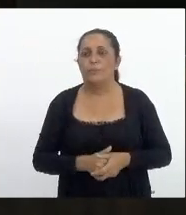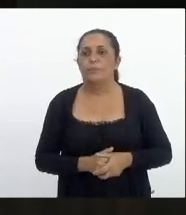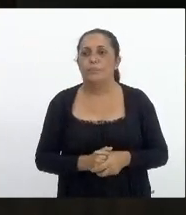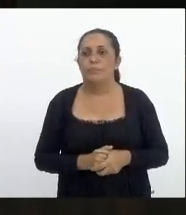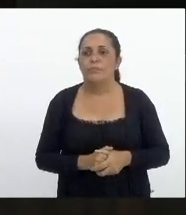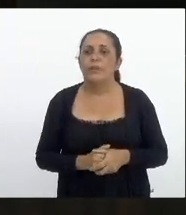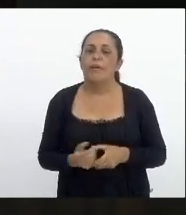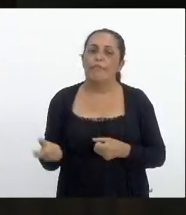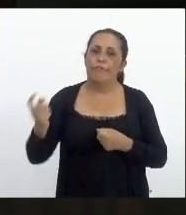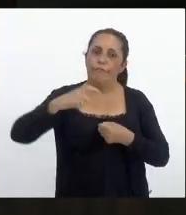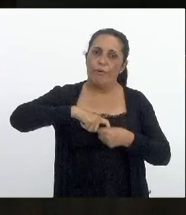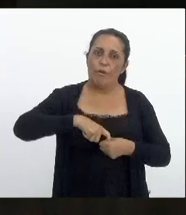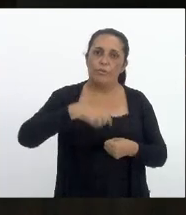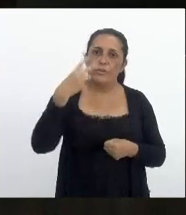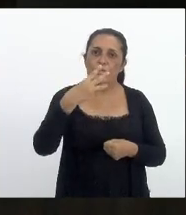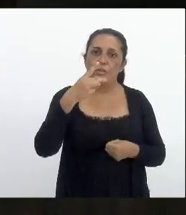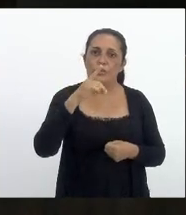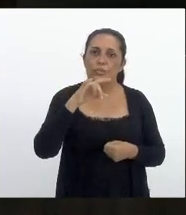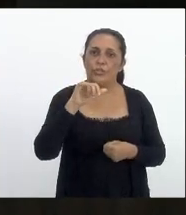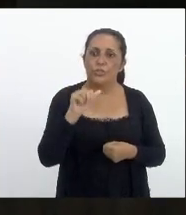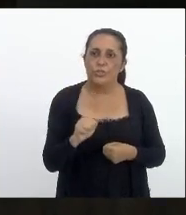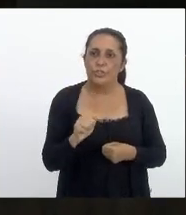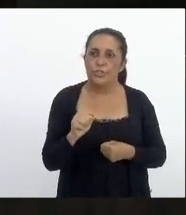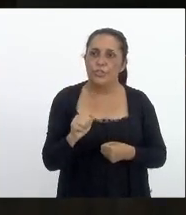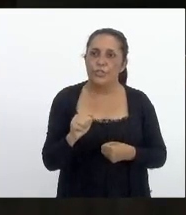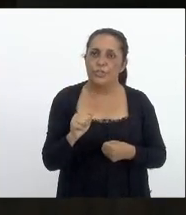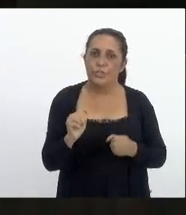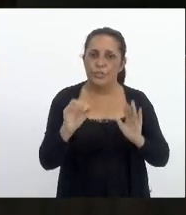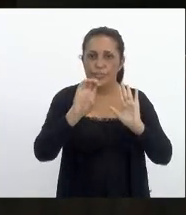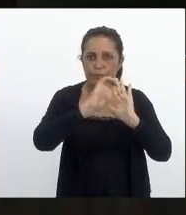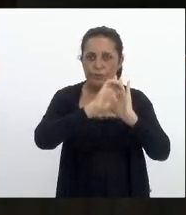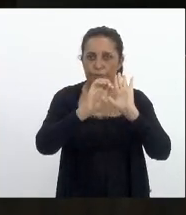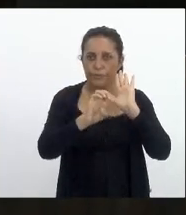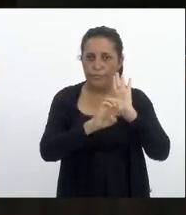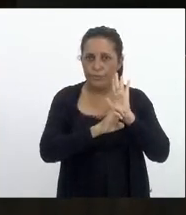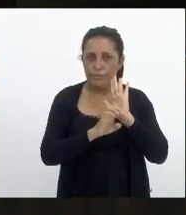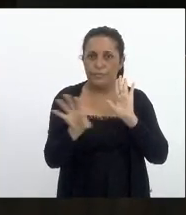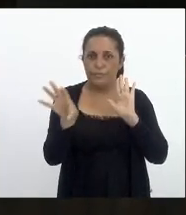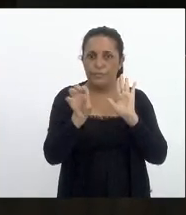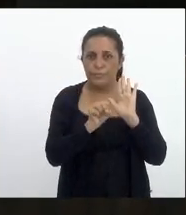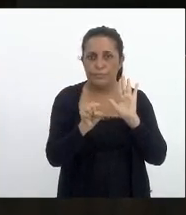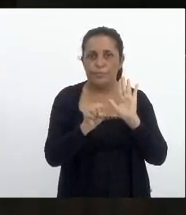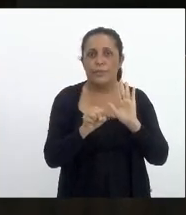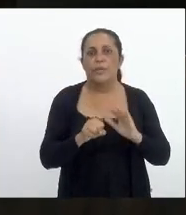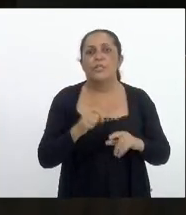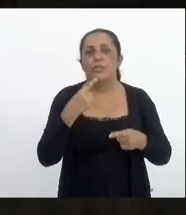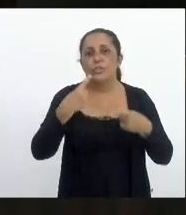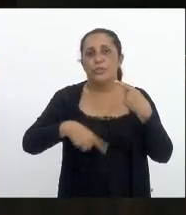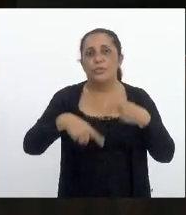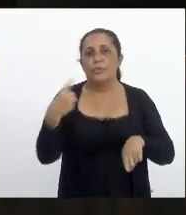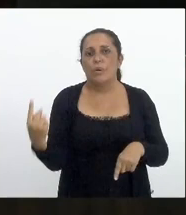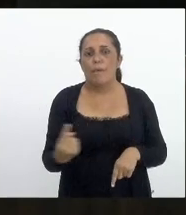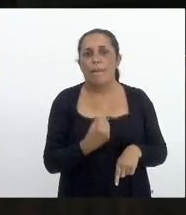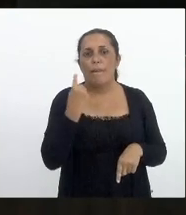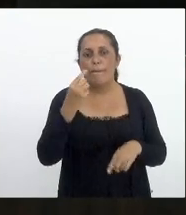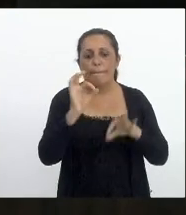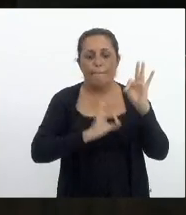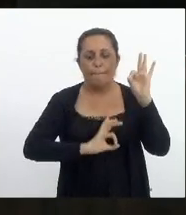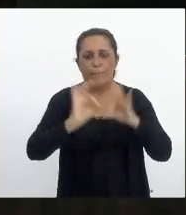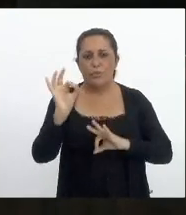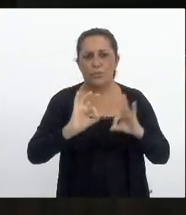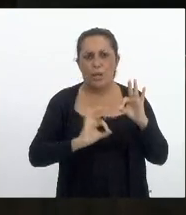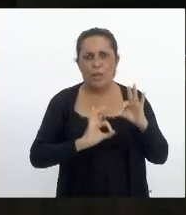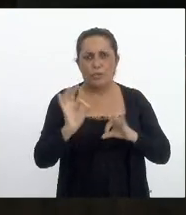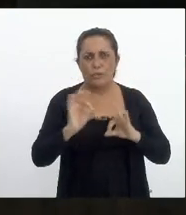retorna ao terceiro dia para recebimento de emendas em discussão única projeto de resolução 651